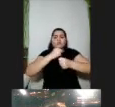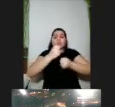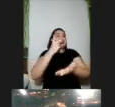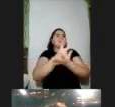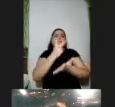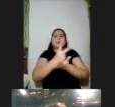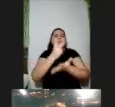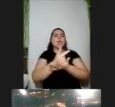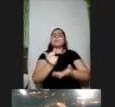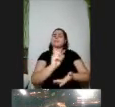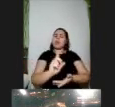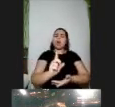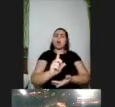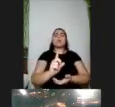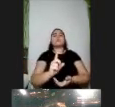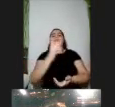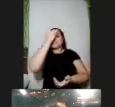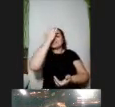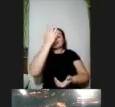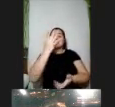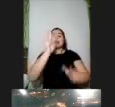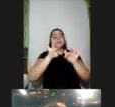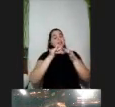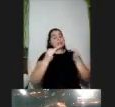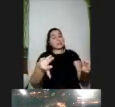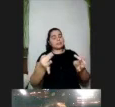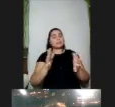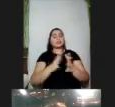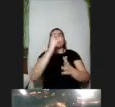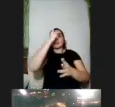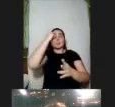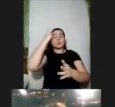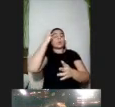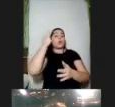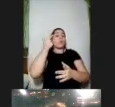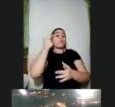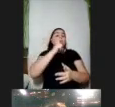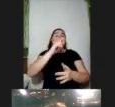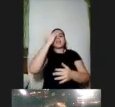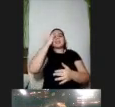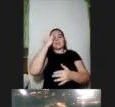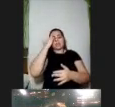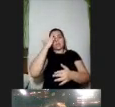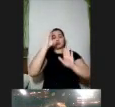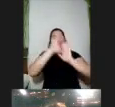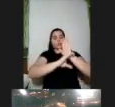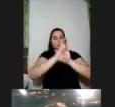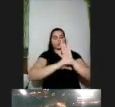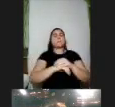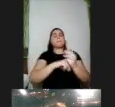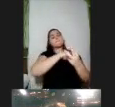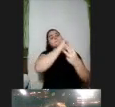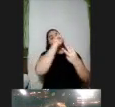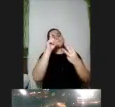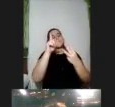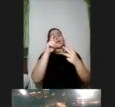poder aprender para poder ter acesso para poder entender as questões e o terceiro princípio